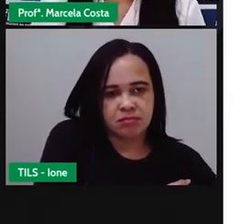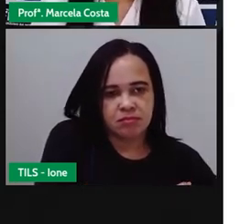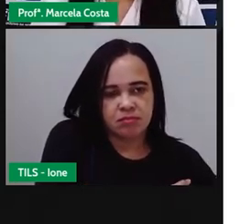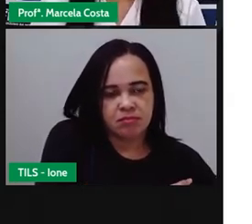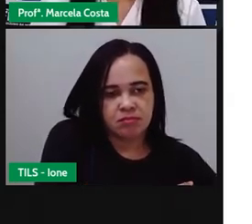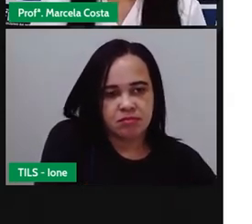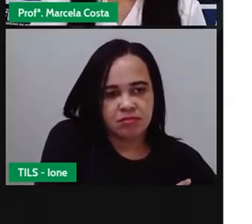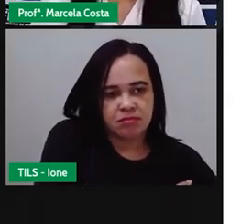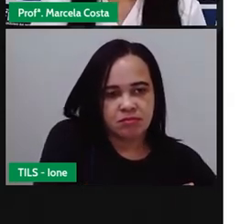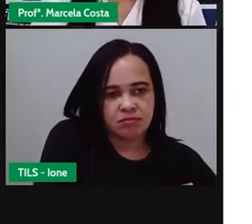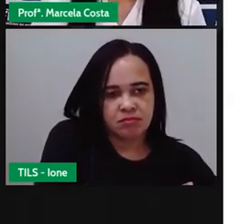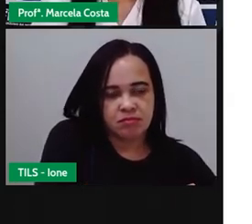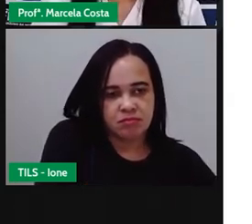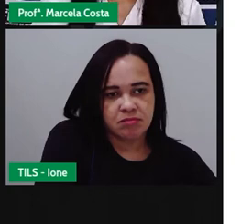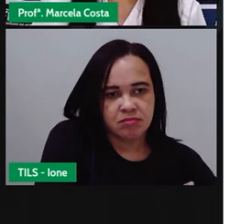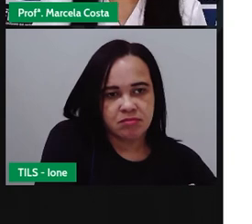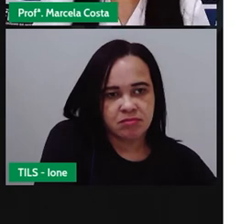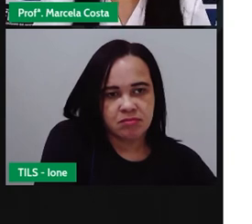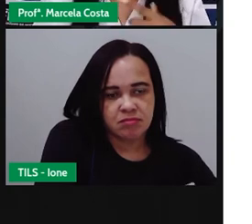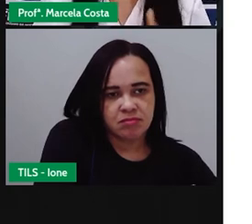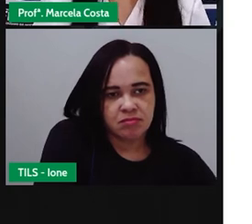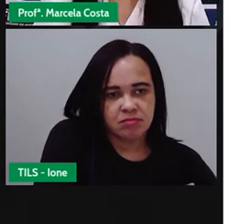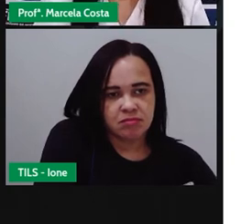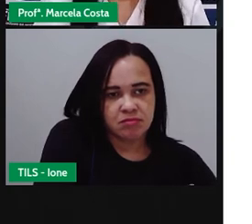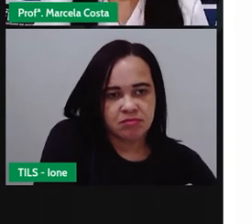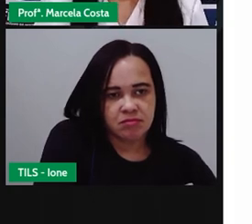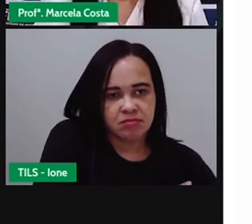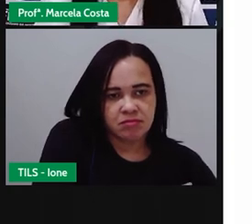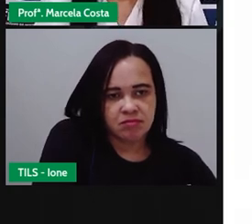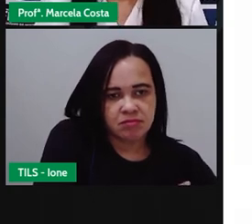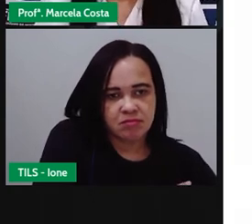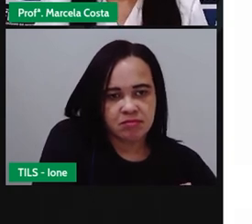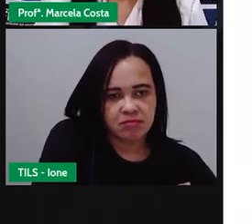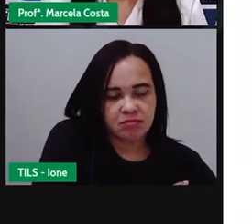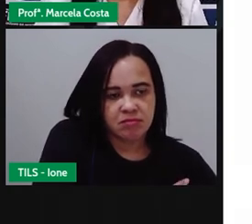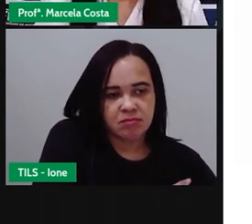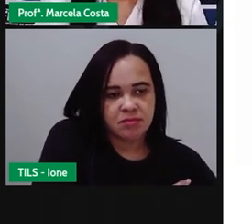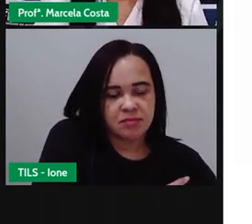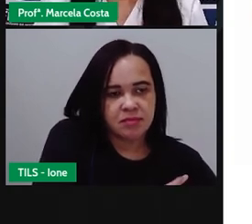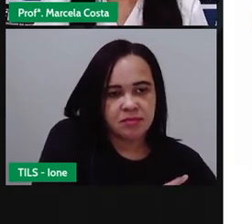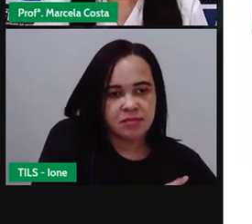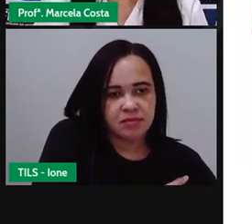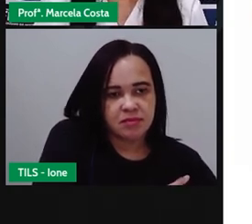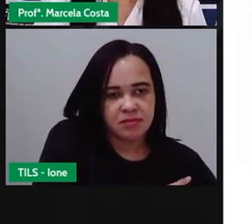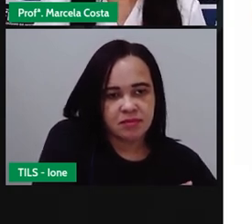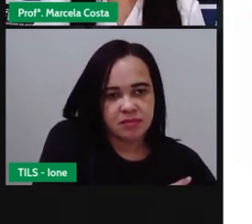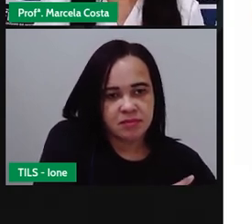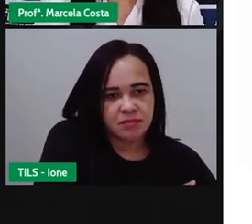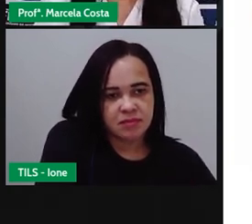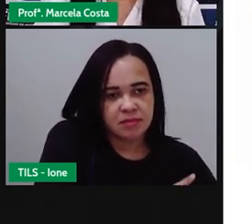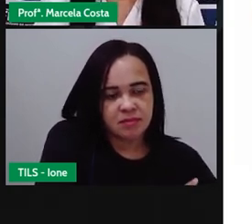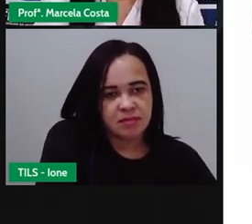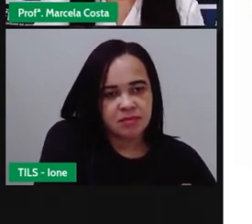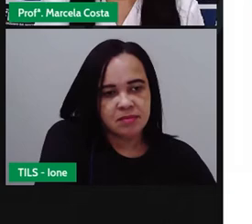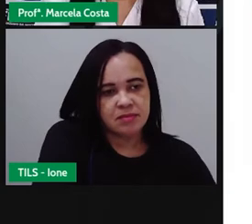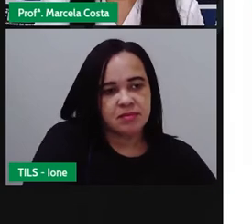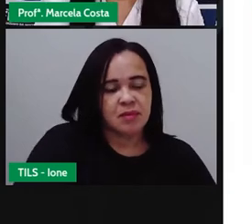Agora, crianças, escreva no caderno essas palavras, menina,